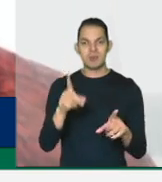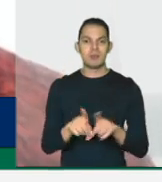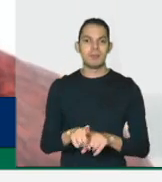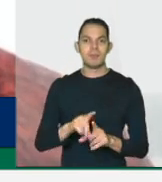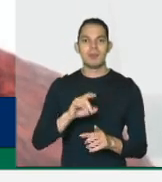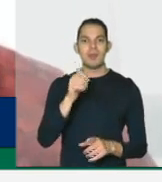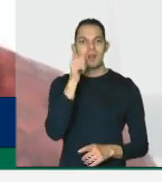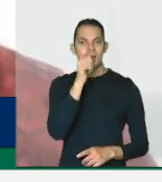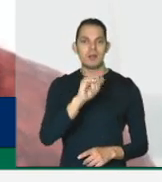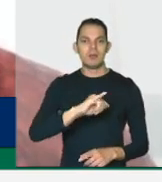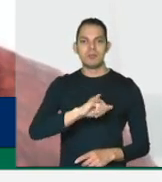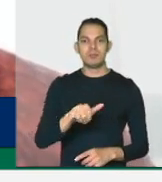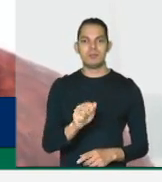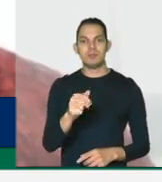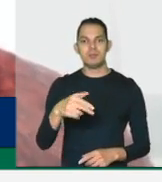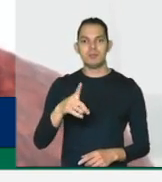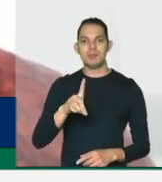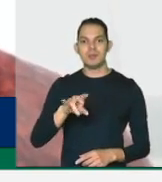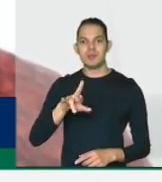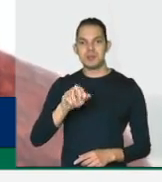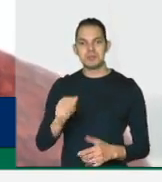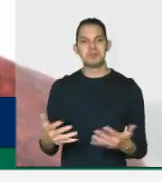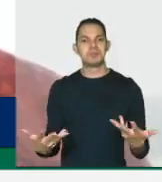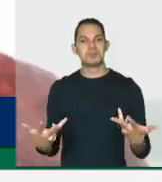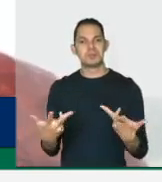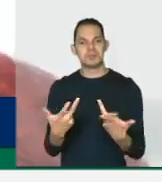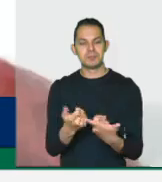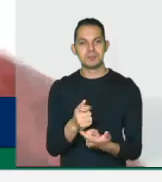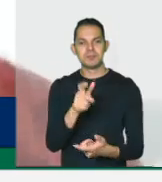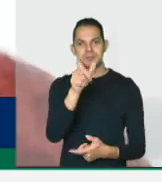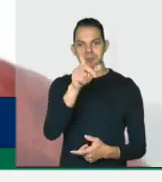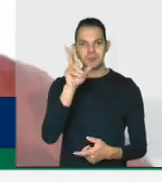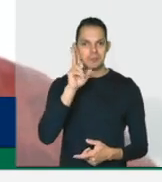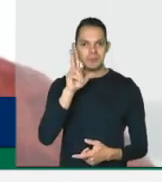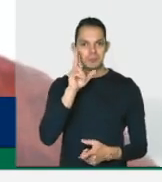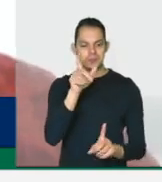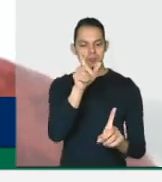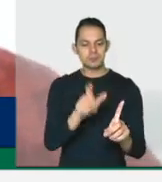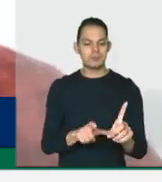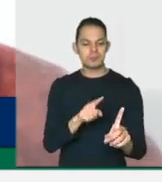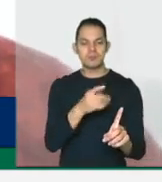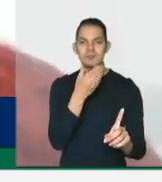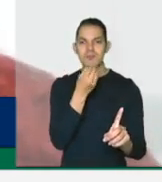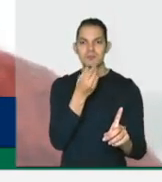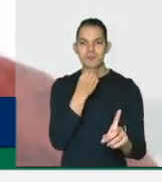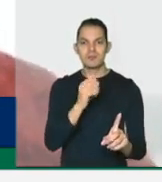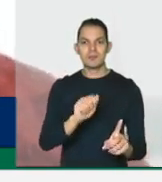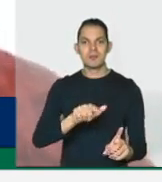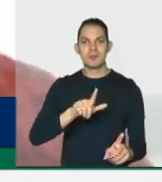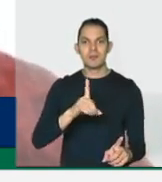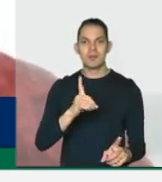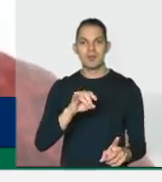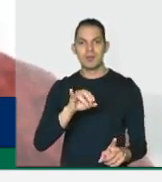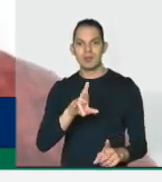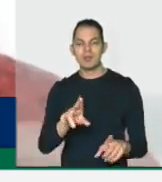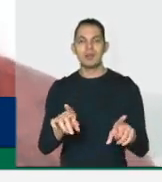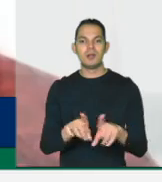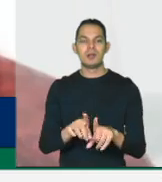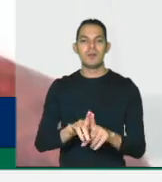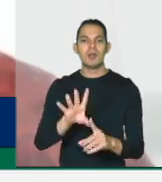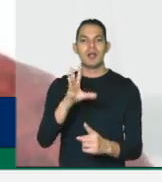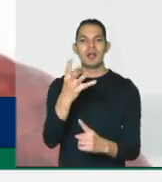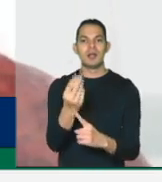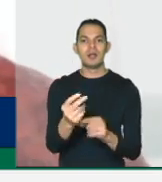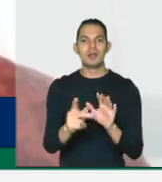pela grandeza e pela lembrança do gênio brasileiro, Aldir Blanc. Quero homenagear artistas paraenses que